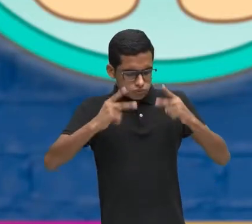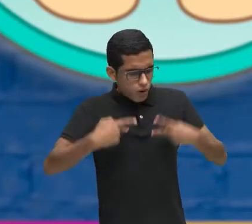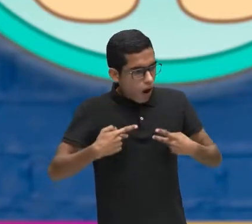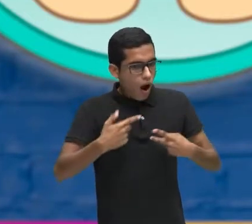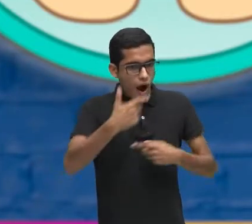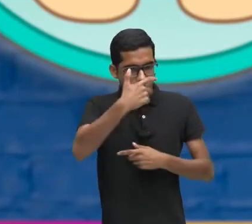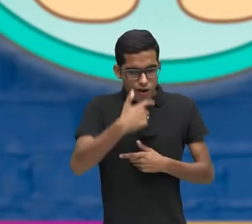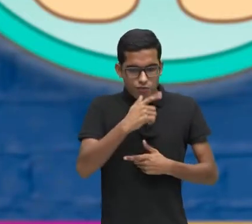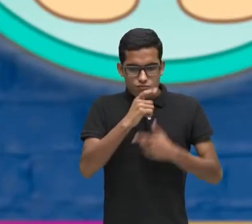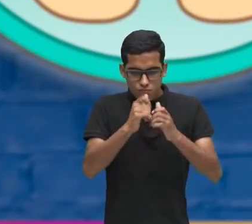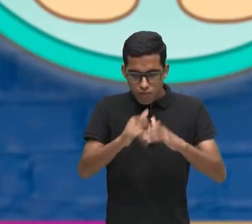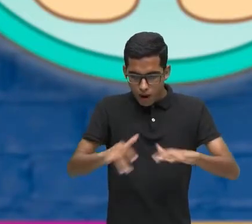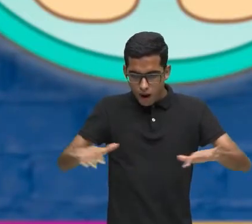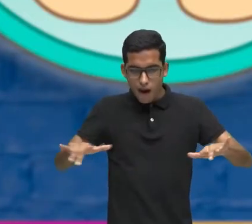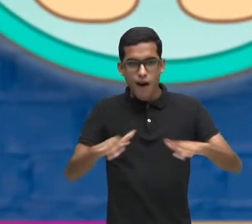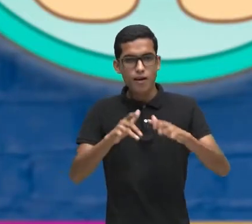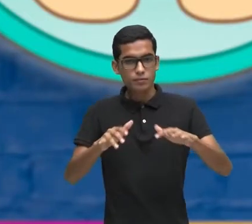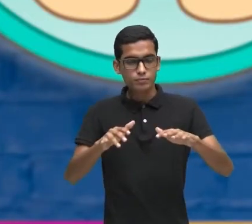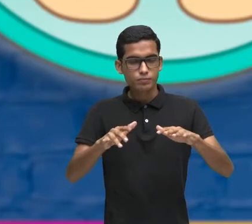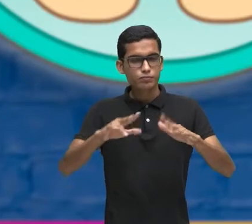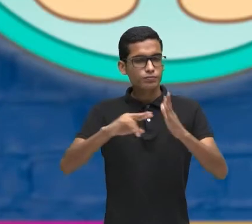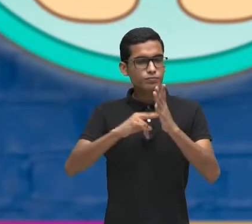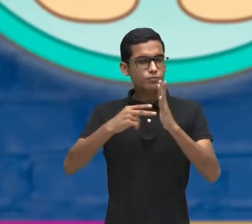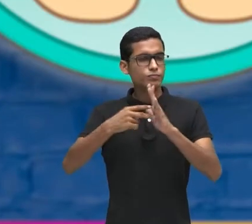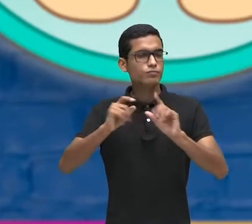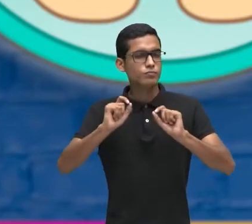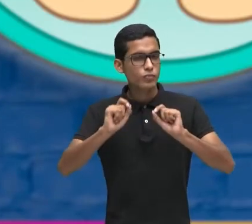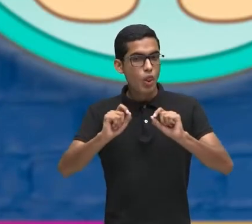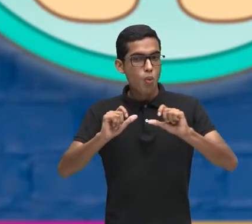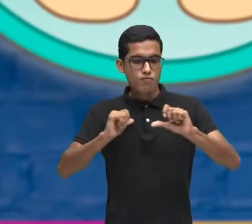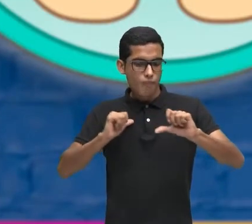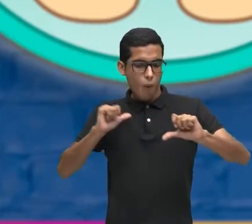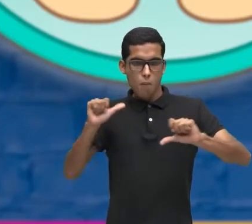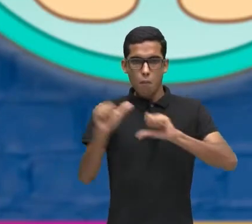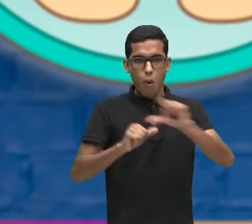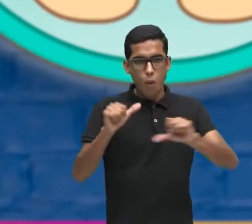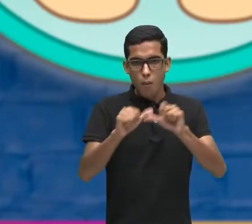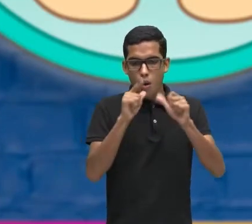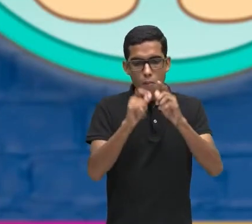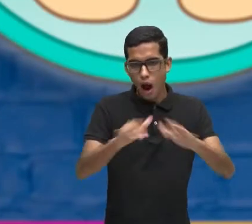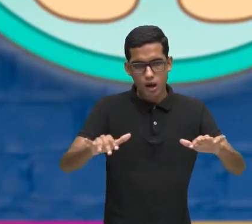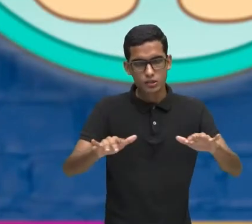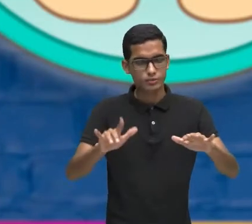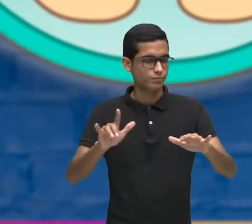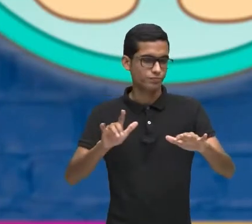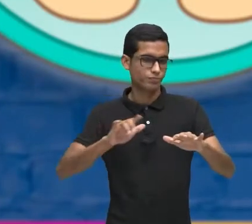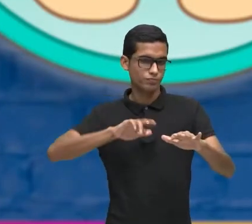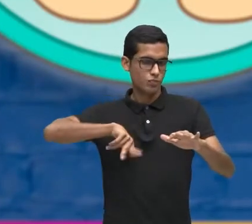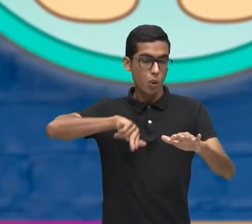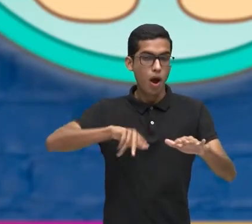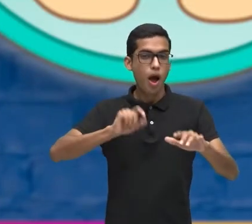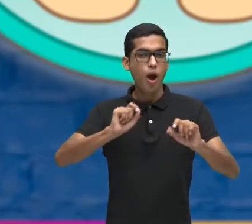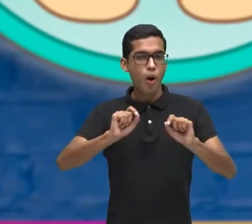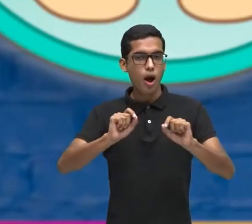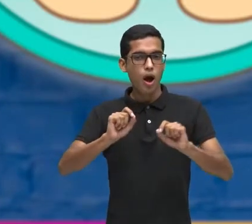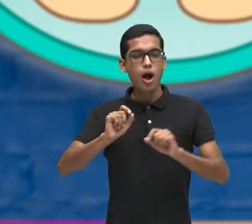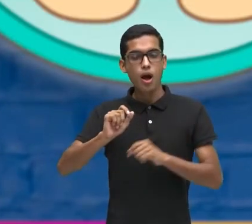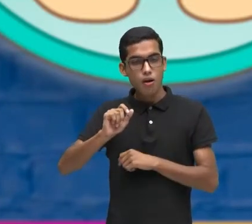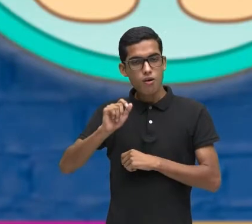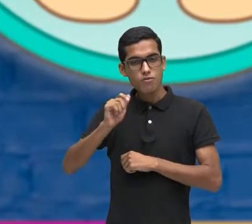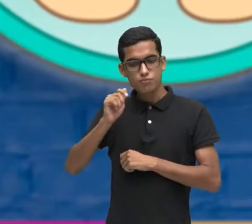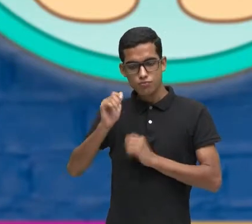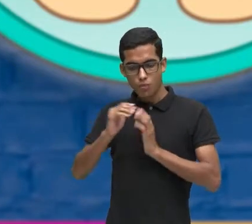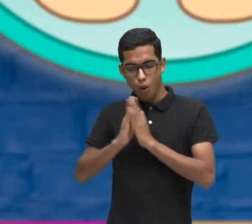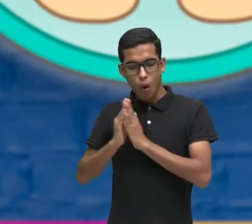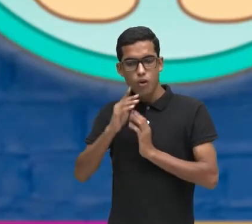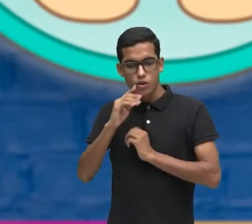Não significa que ela se transformou, Ela virou, Ela era o mar Não, Ela continua sendo